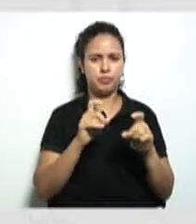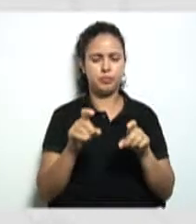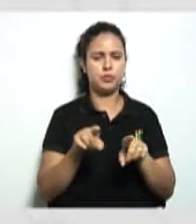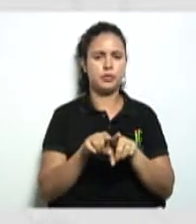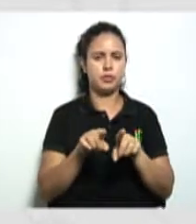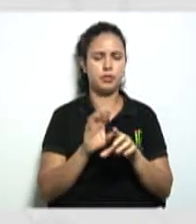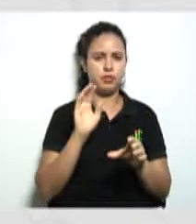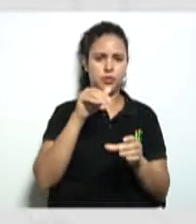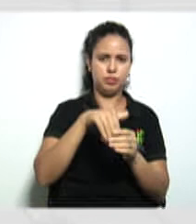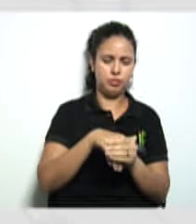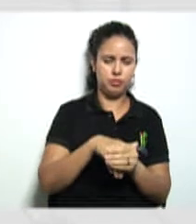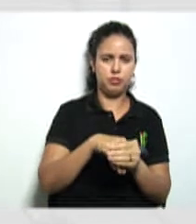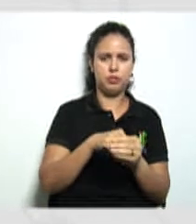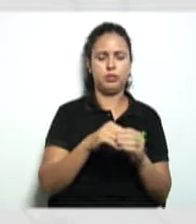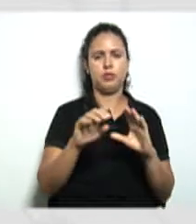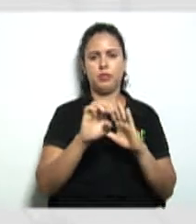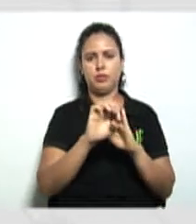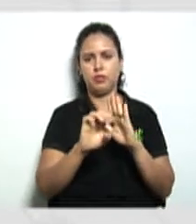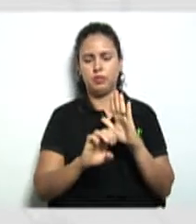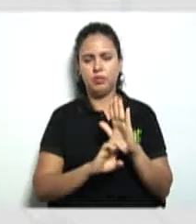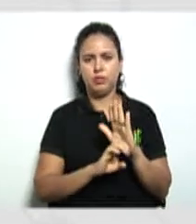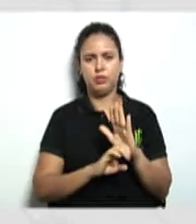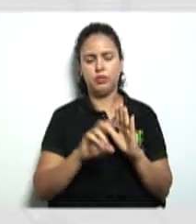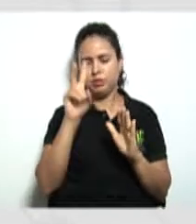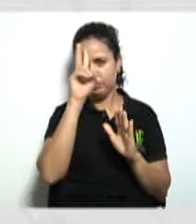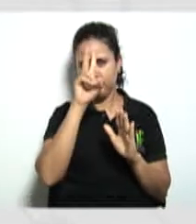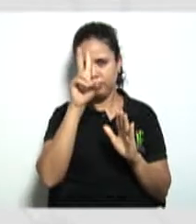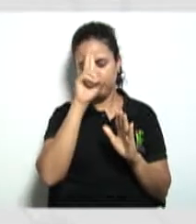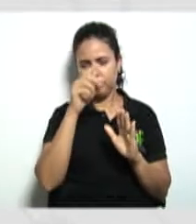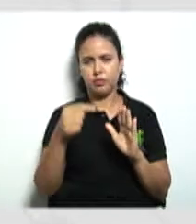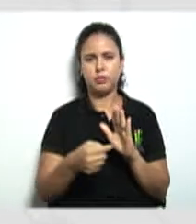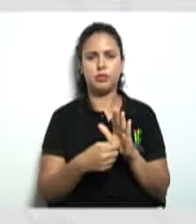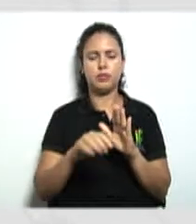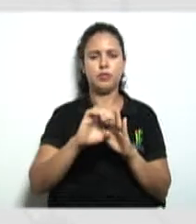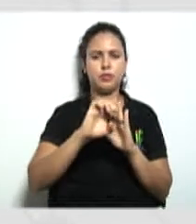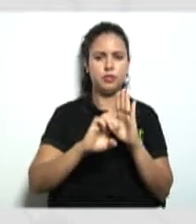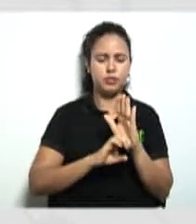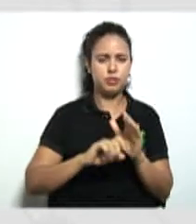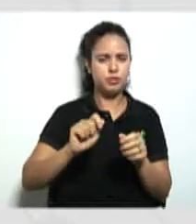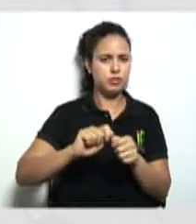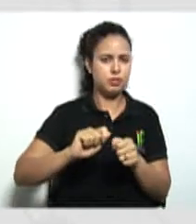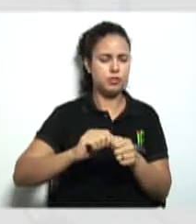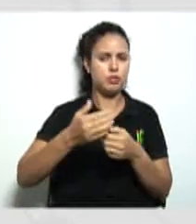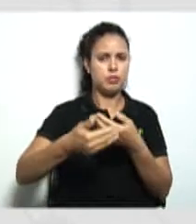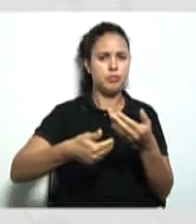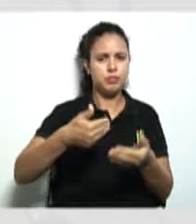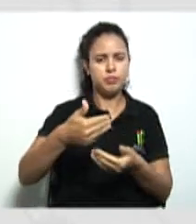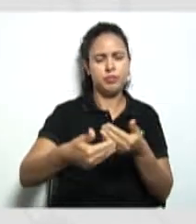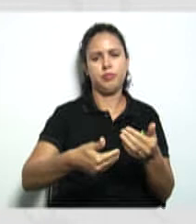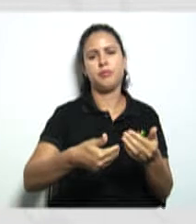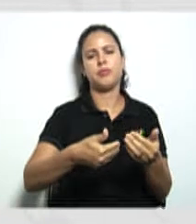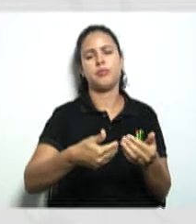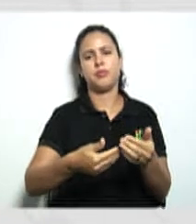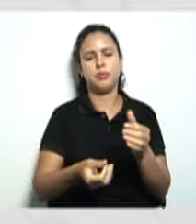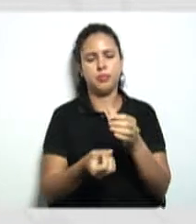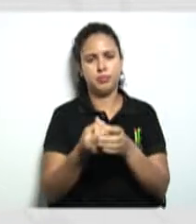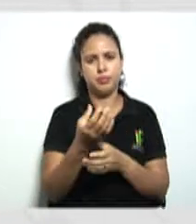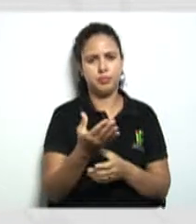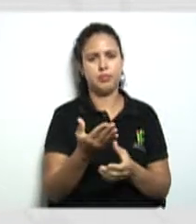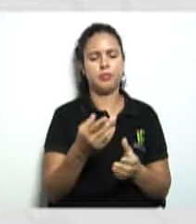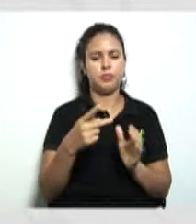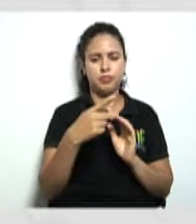do estatuto todo lembrando que o estatuto ele vai ser construído ele vai ser elaborado por quem pelos